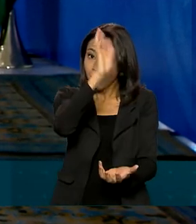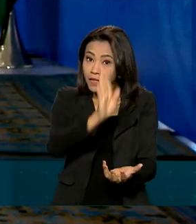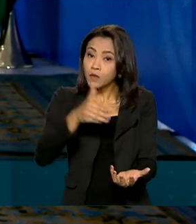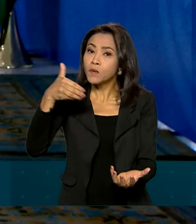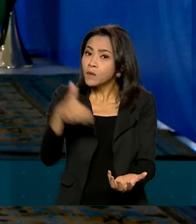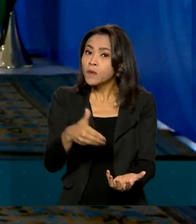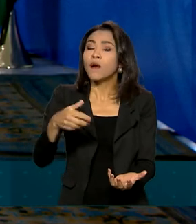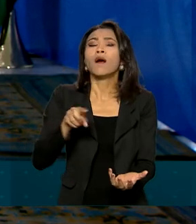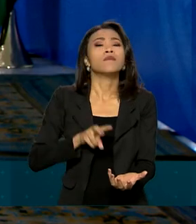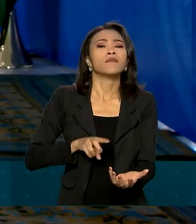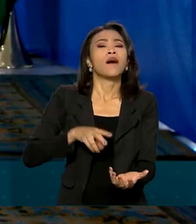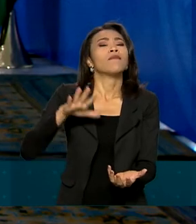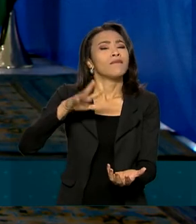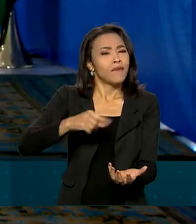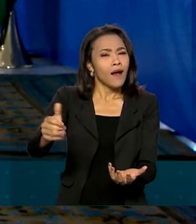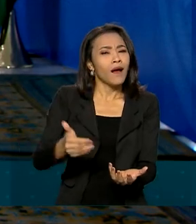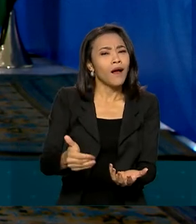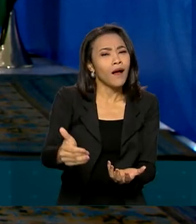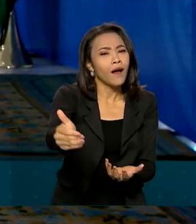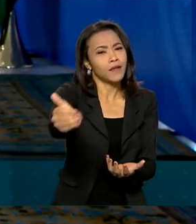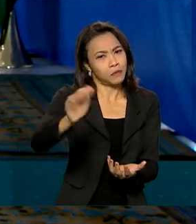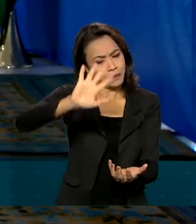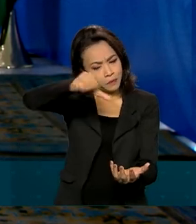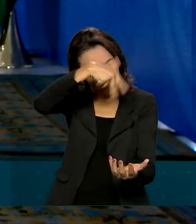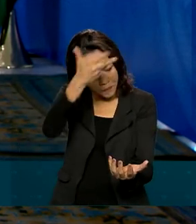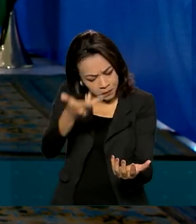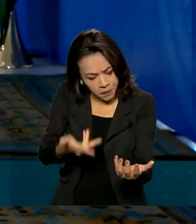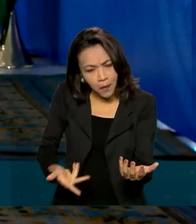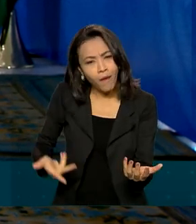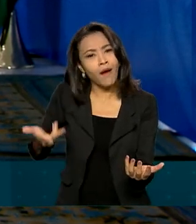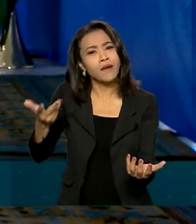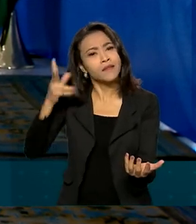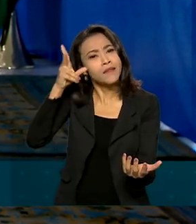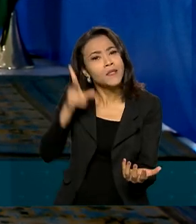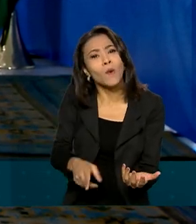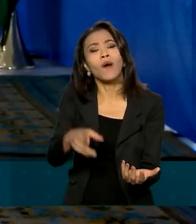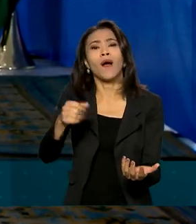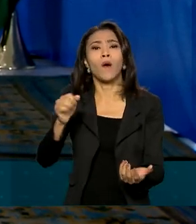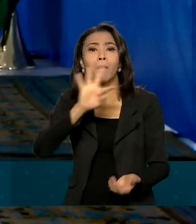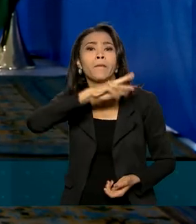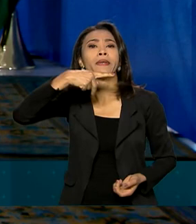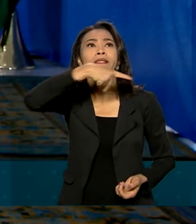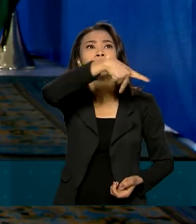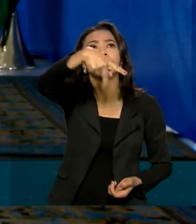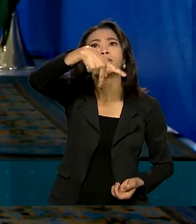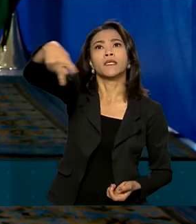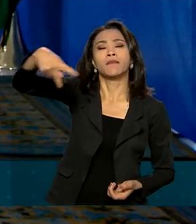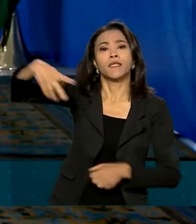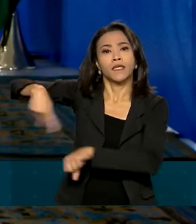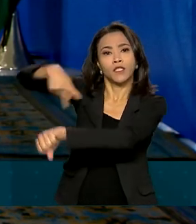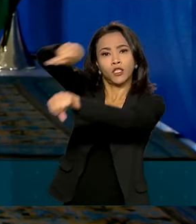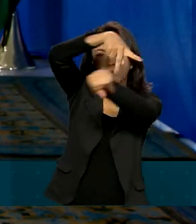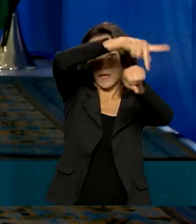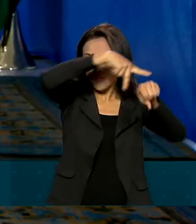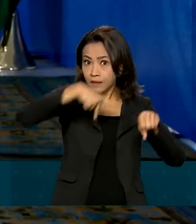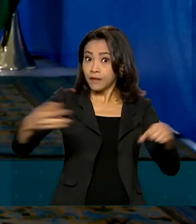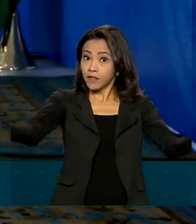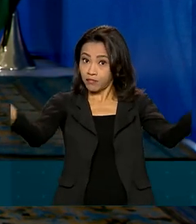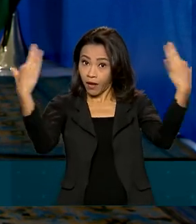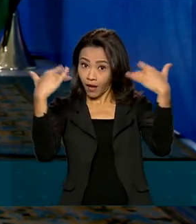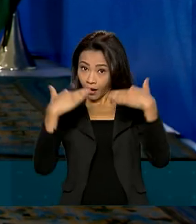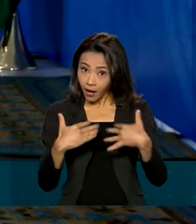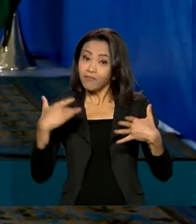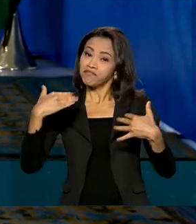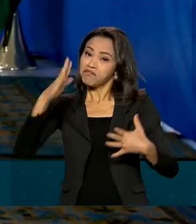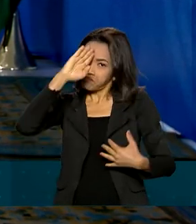será recebido, será tratado com honras de Estado, ou seja, o mesmo rito seguido para visitas de chefes de outros países.